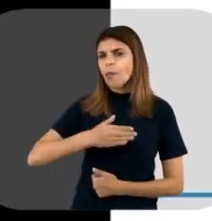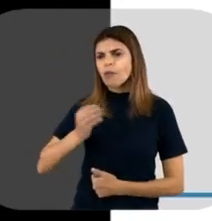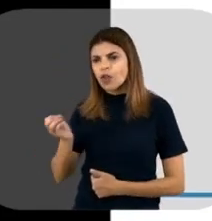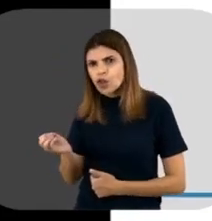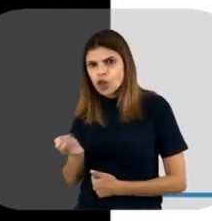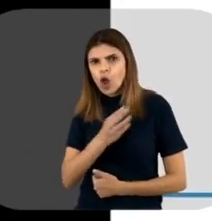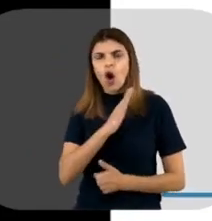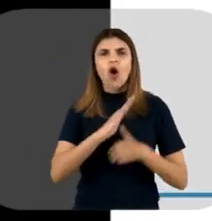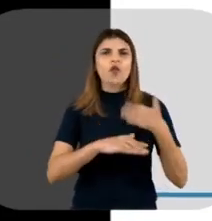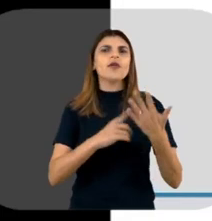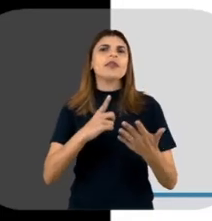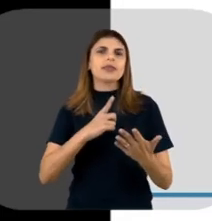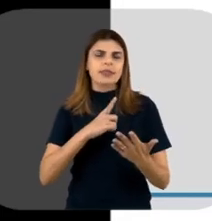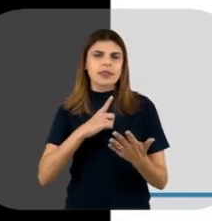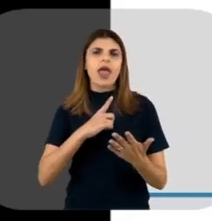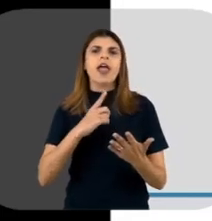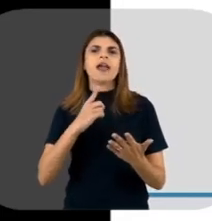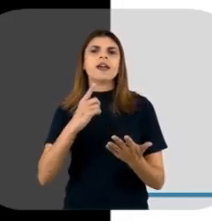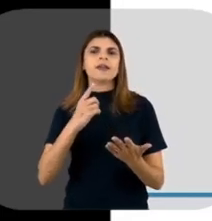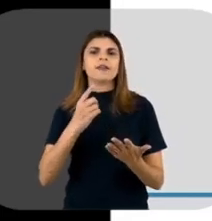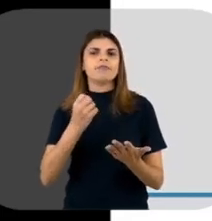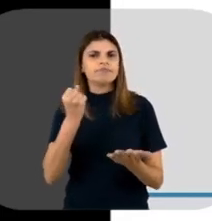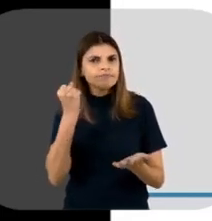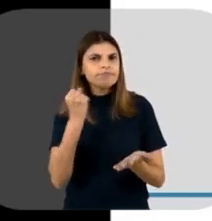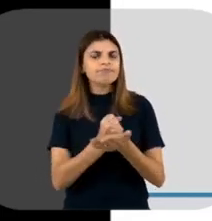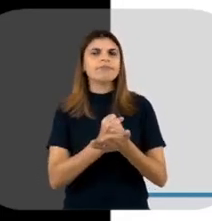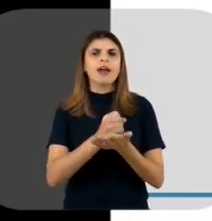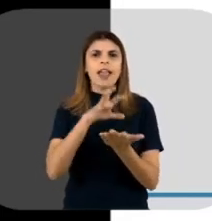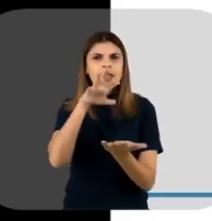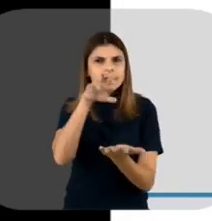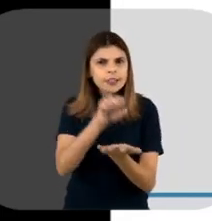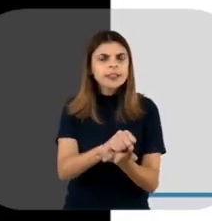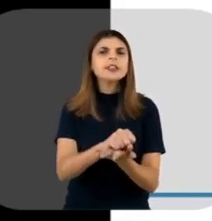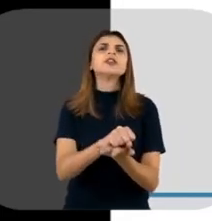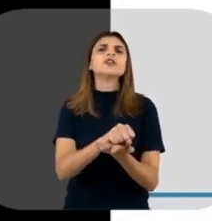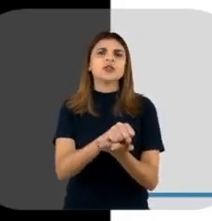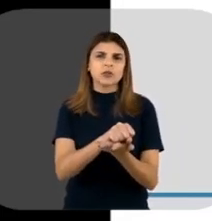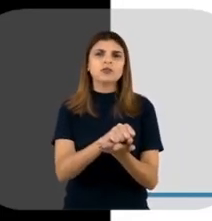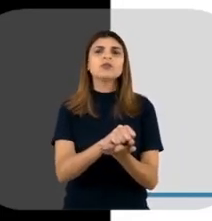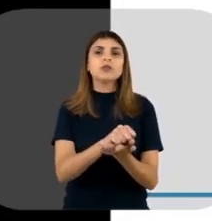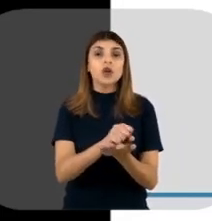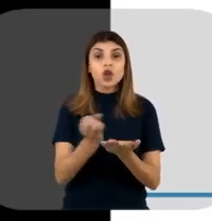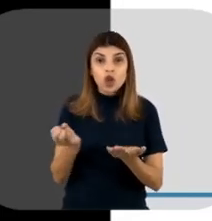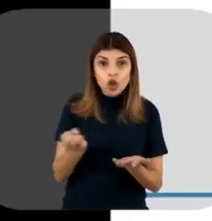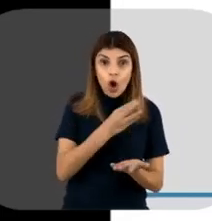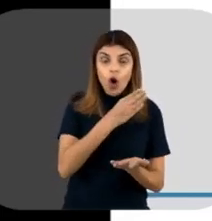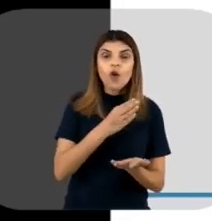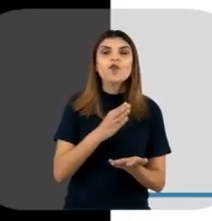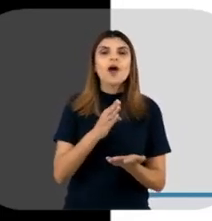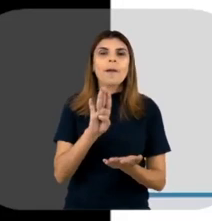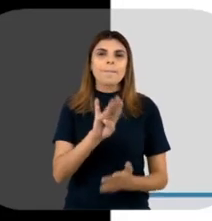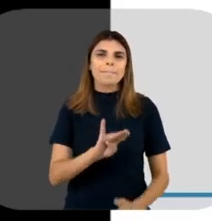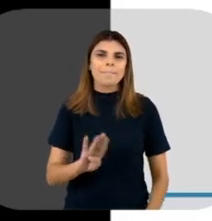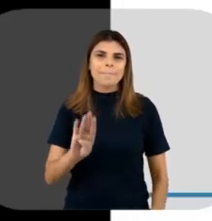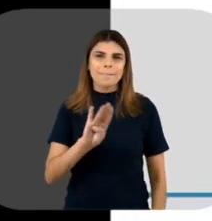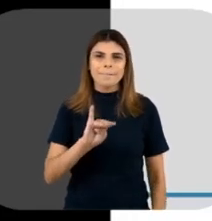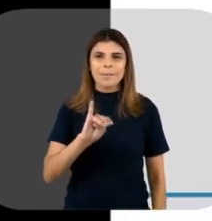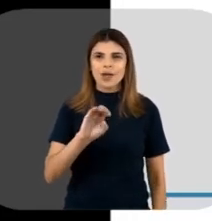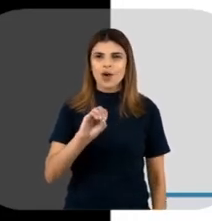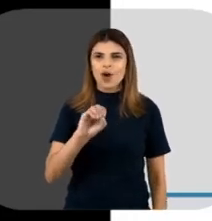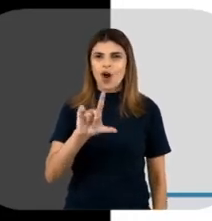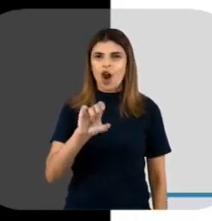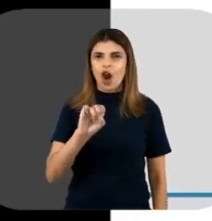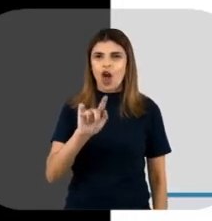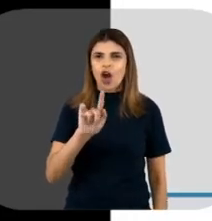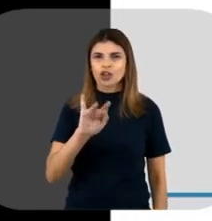inovador, então tem uma patente associada e etc, né? E ele sendo inovador, ele é um biológico, um produto